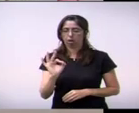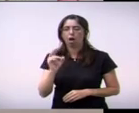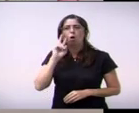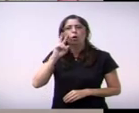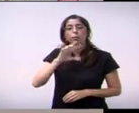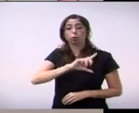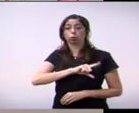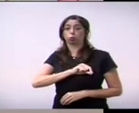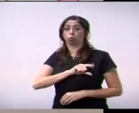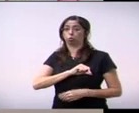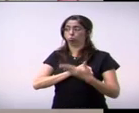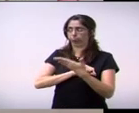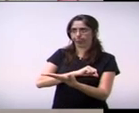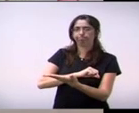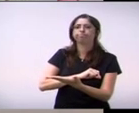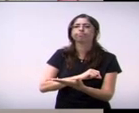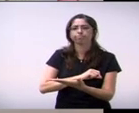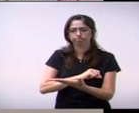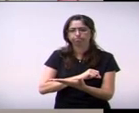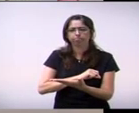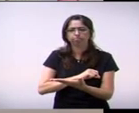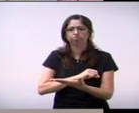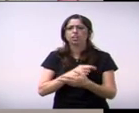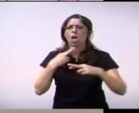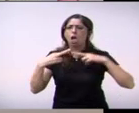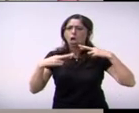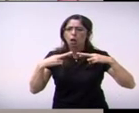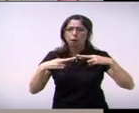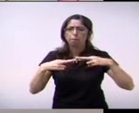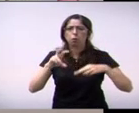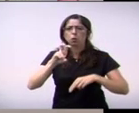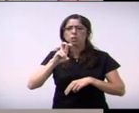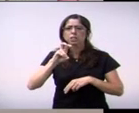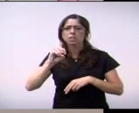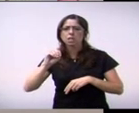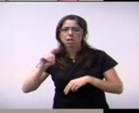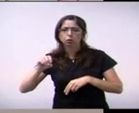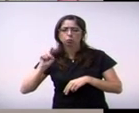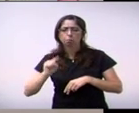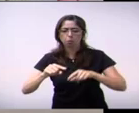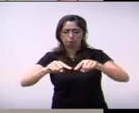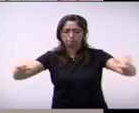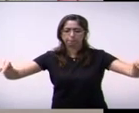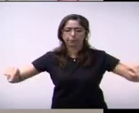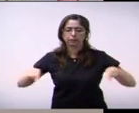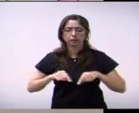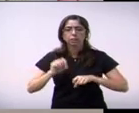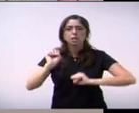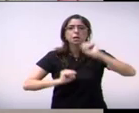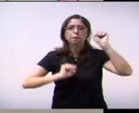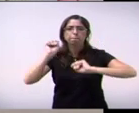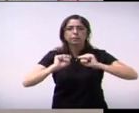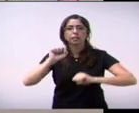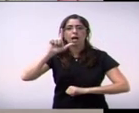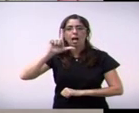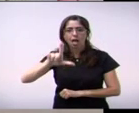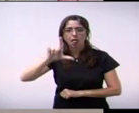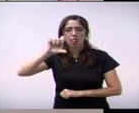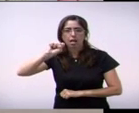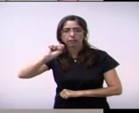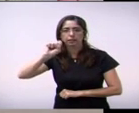ele questionou da doação de 500 mil metros de terra para a empresa LSL e ele falou que naquela área